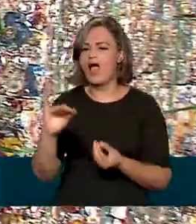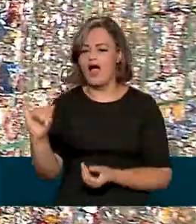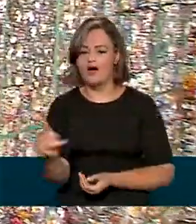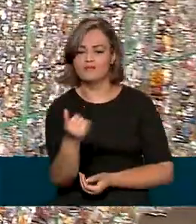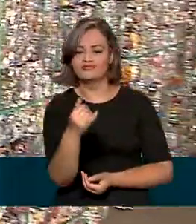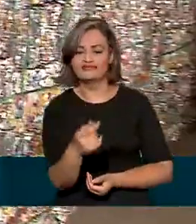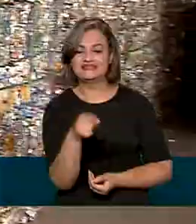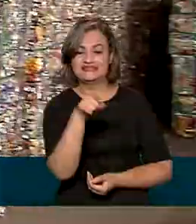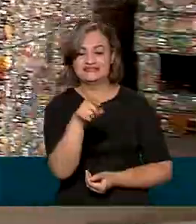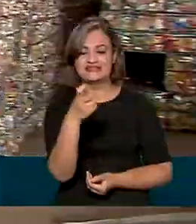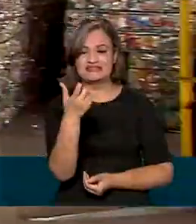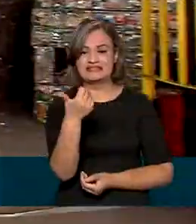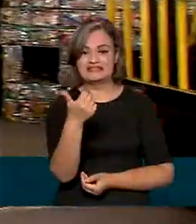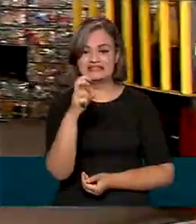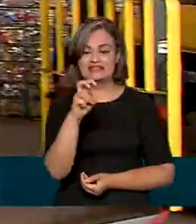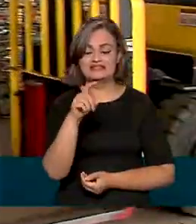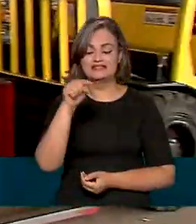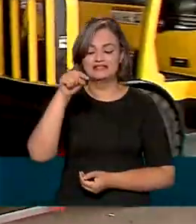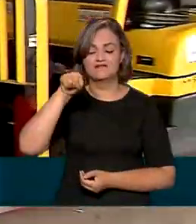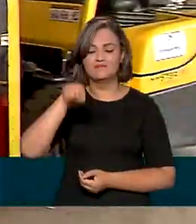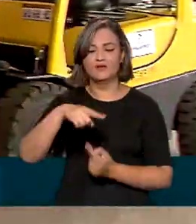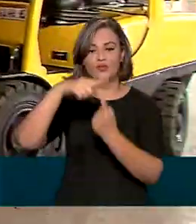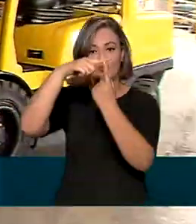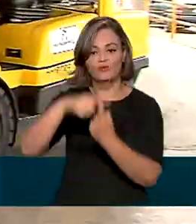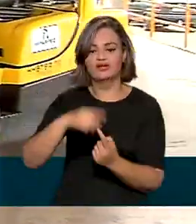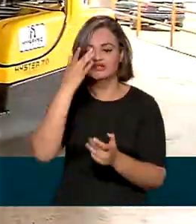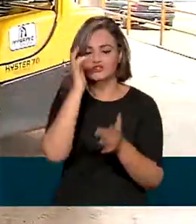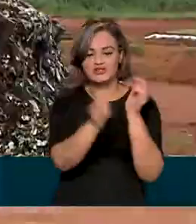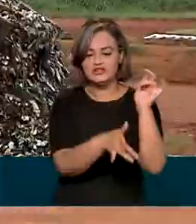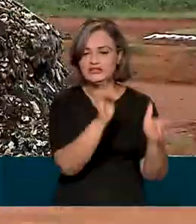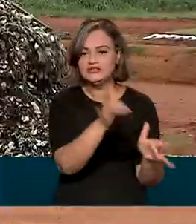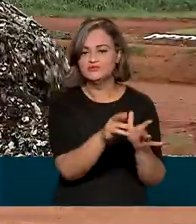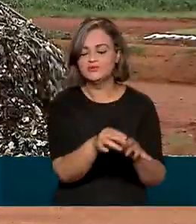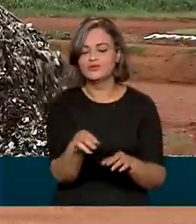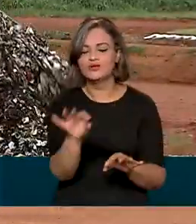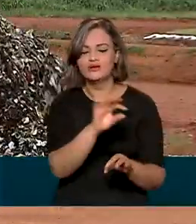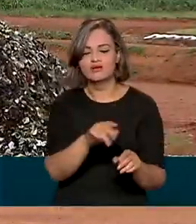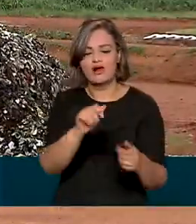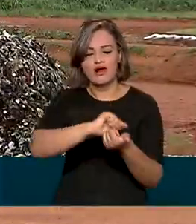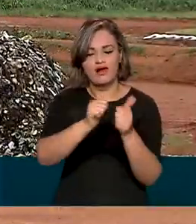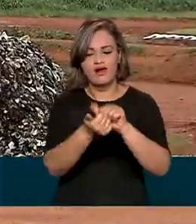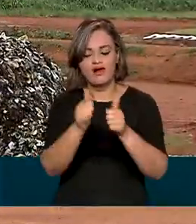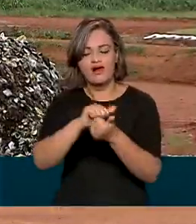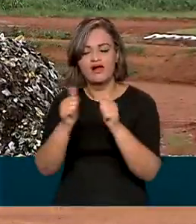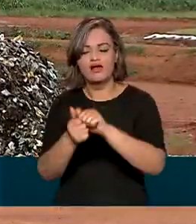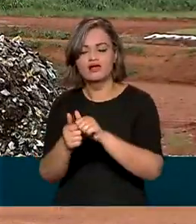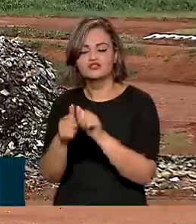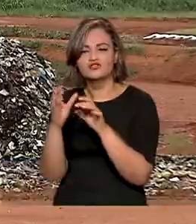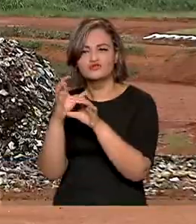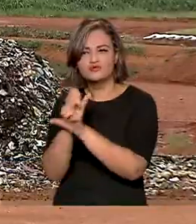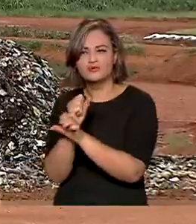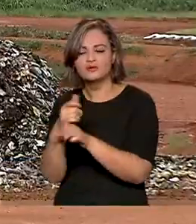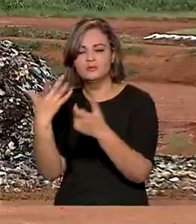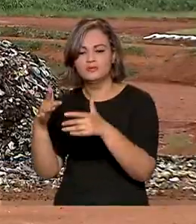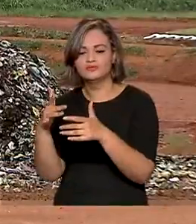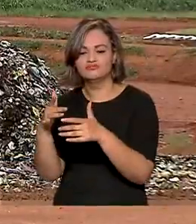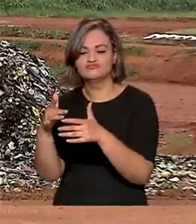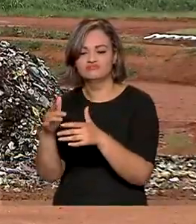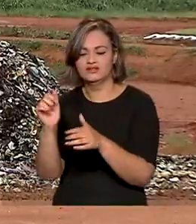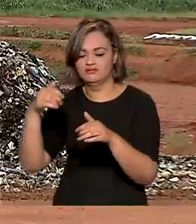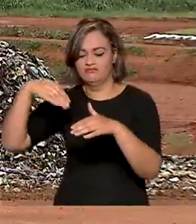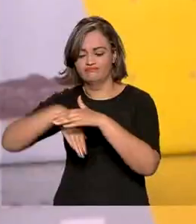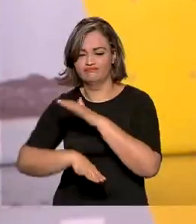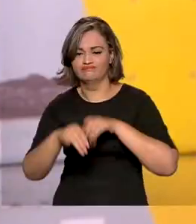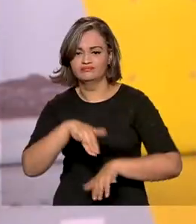15 mil toneladas de lixo por dia, totalizando mais de 5 milhões e meio de toneladas ao ano, que deixarão de serem